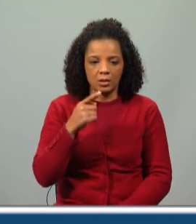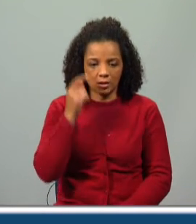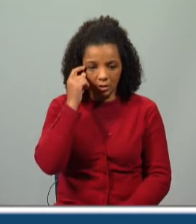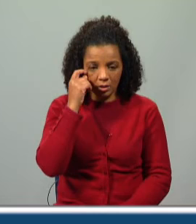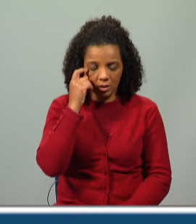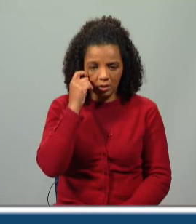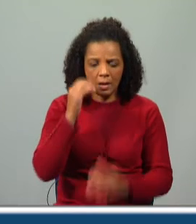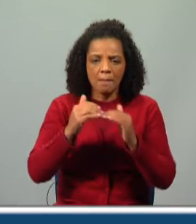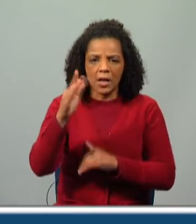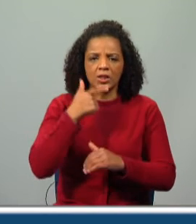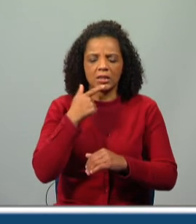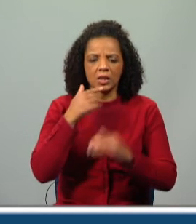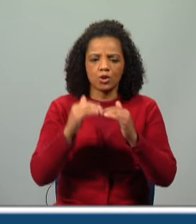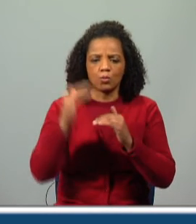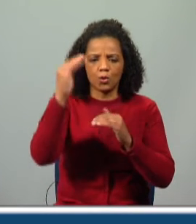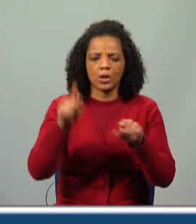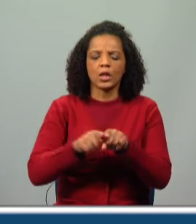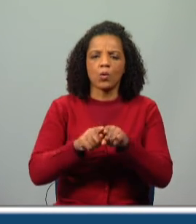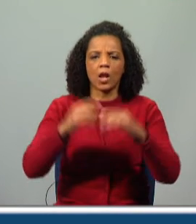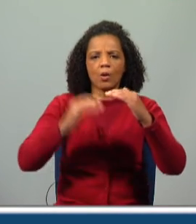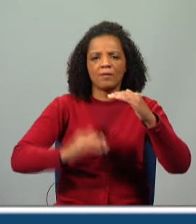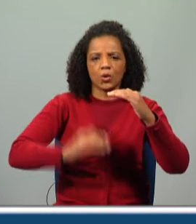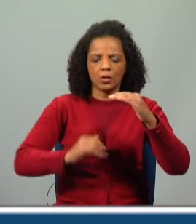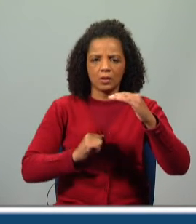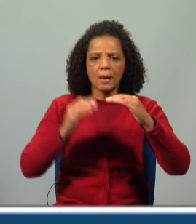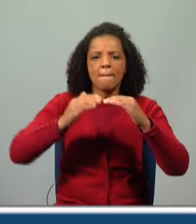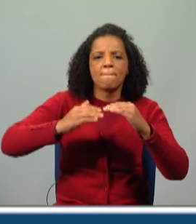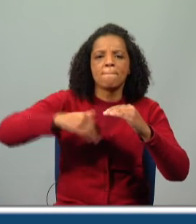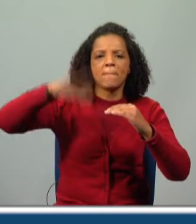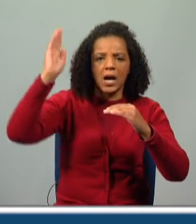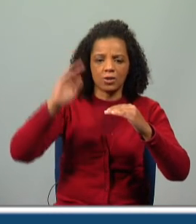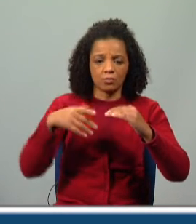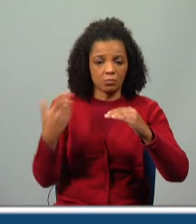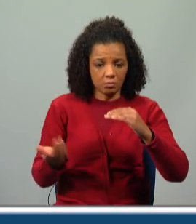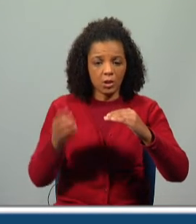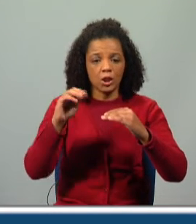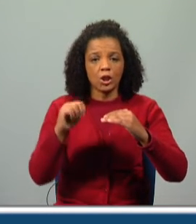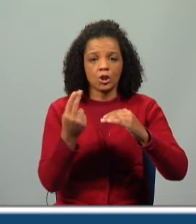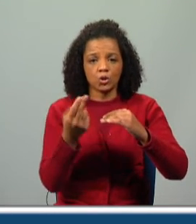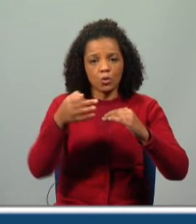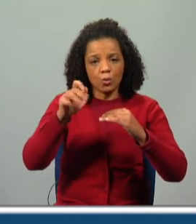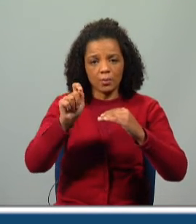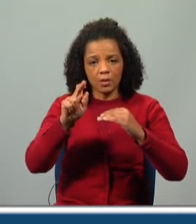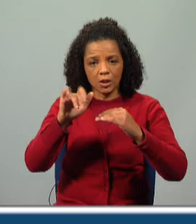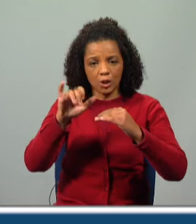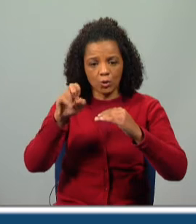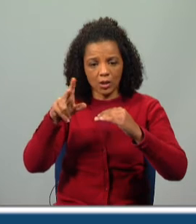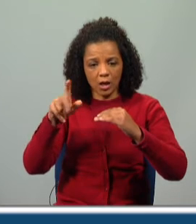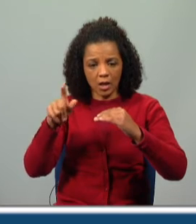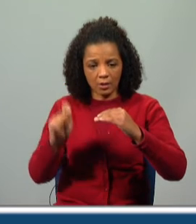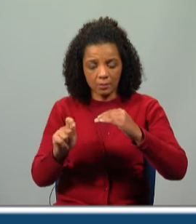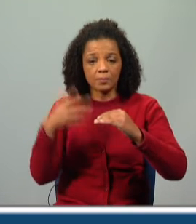igual ou inferior? O que é que tu achas? Mais do que? Muito bem, é de superioridade. Então, por isso,